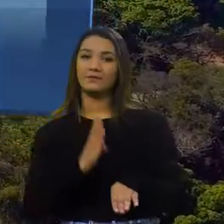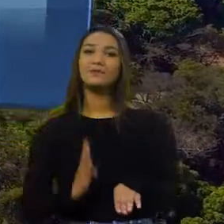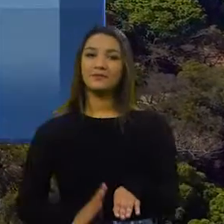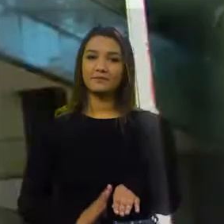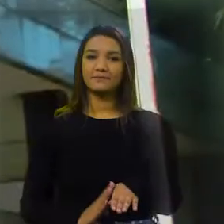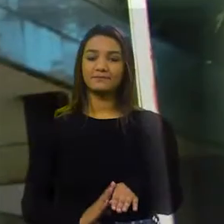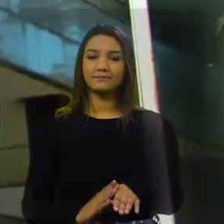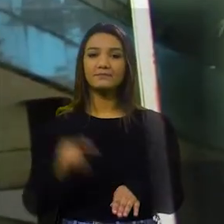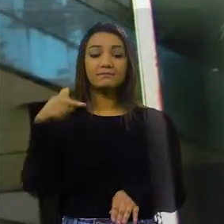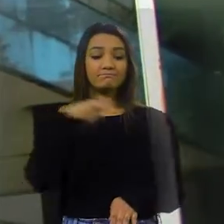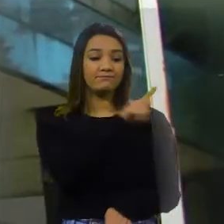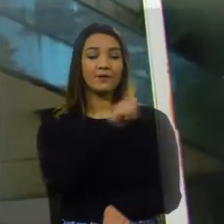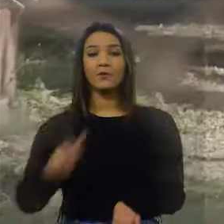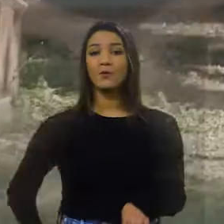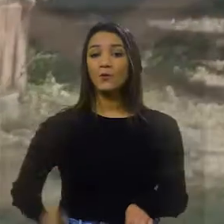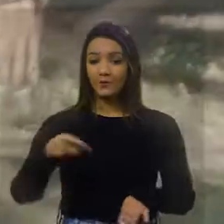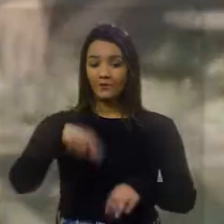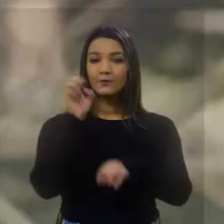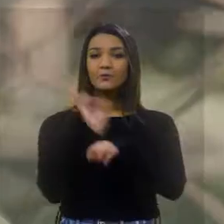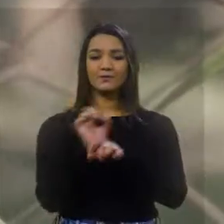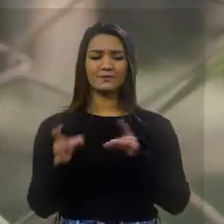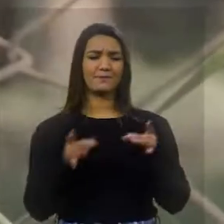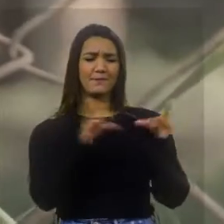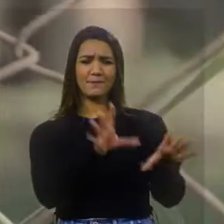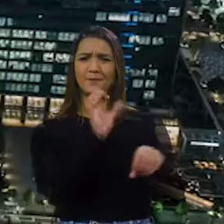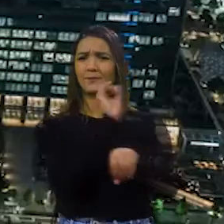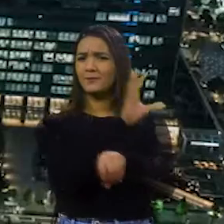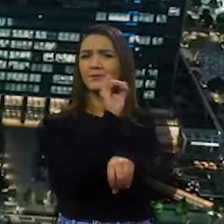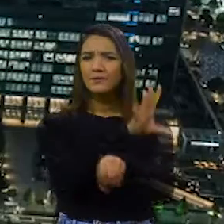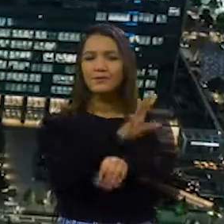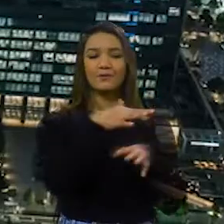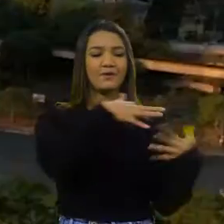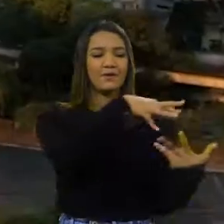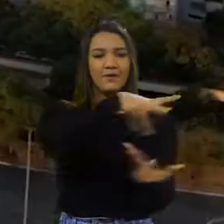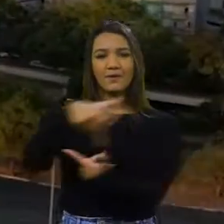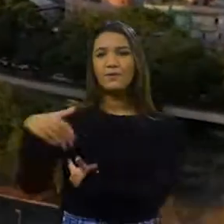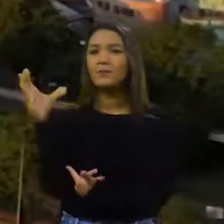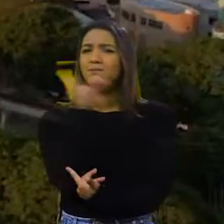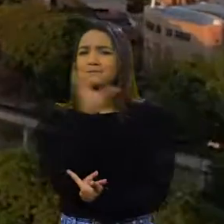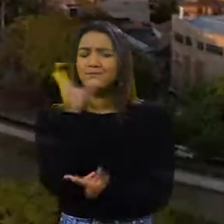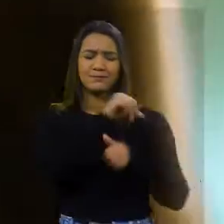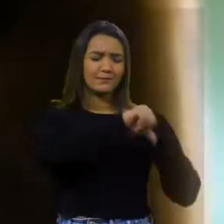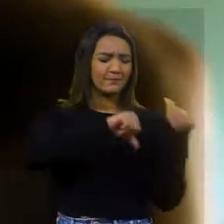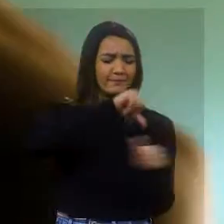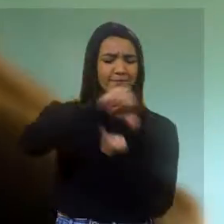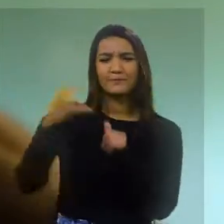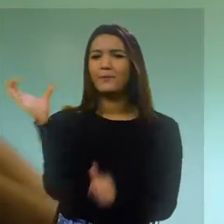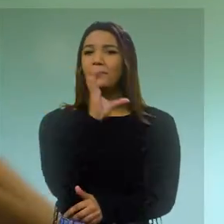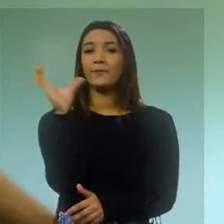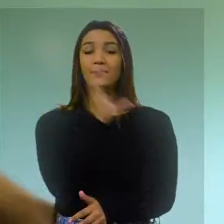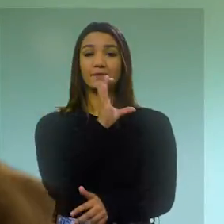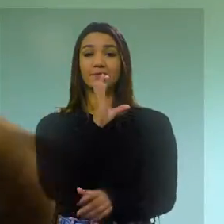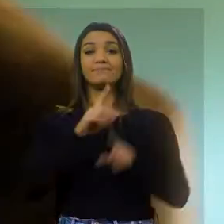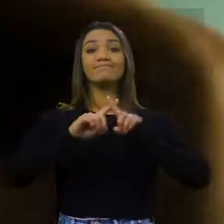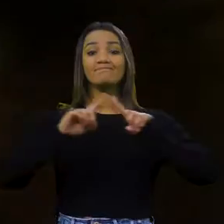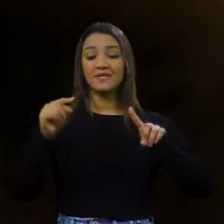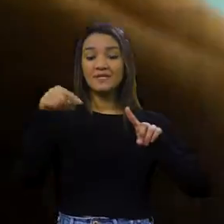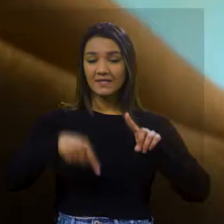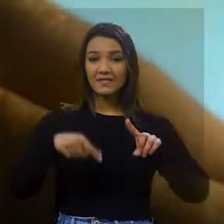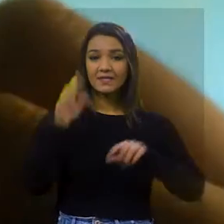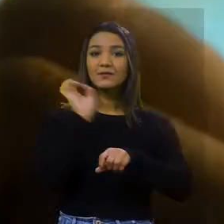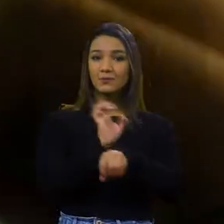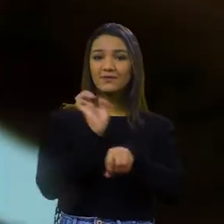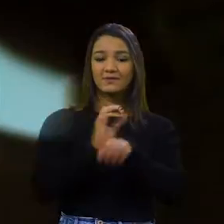média nacional. O governo do estado abandonou a educação. O mundo muda numa baita velocidade, enquanto aqui